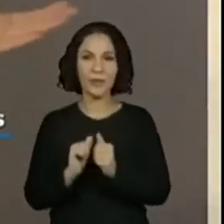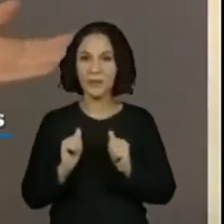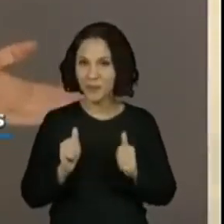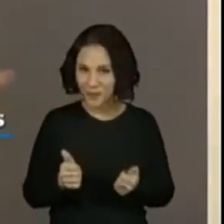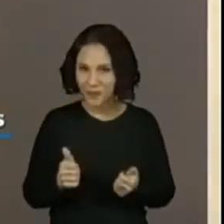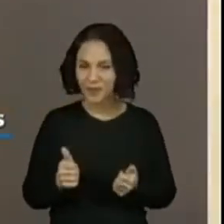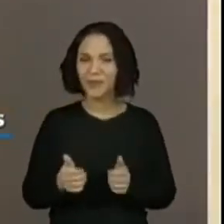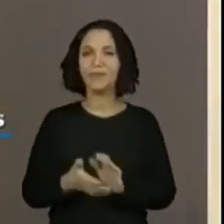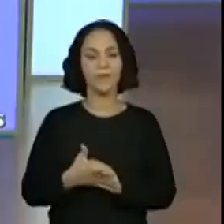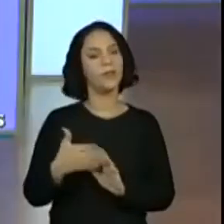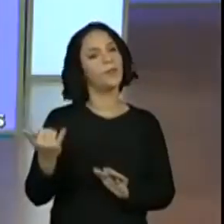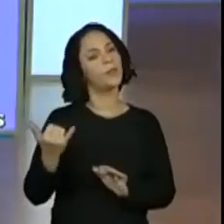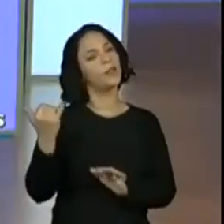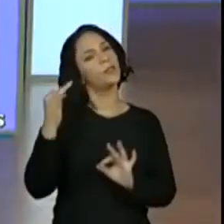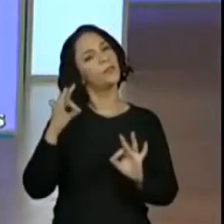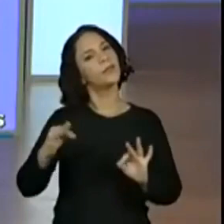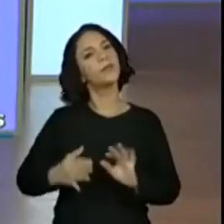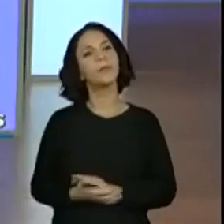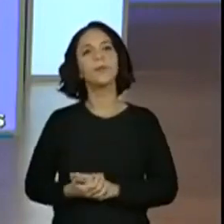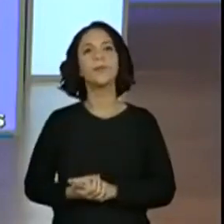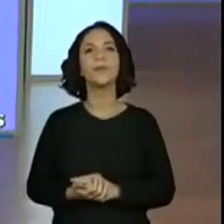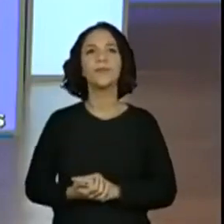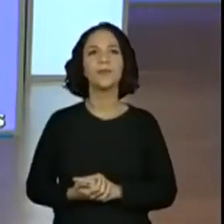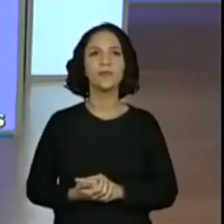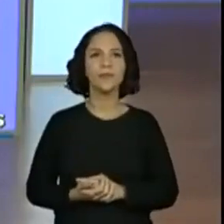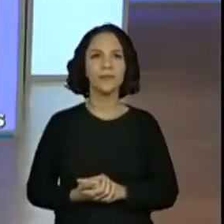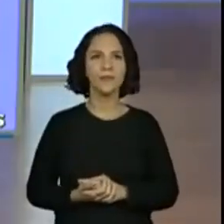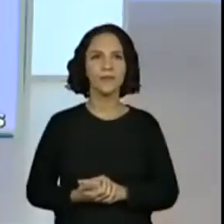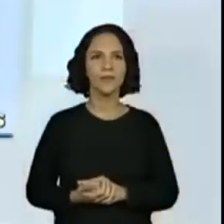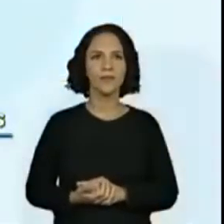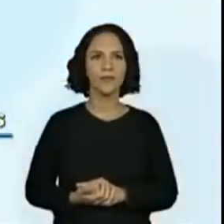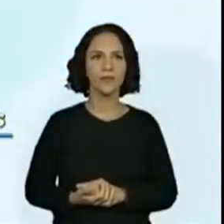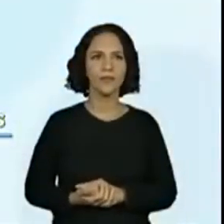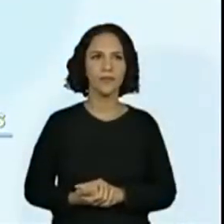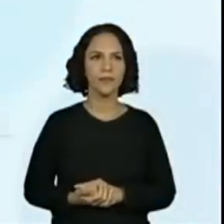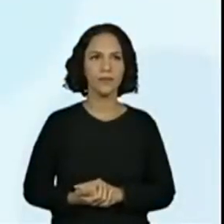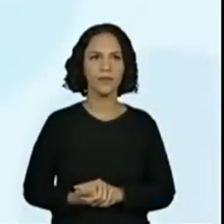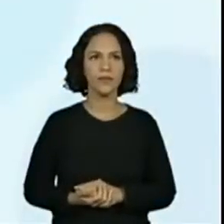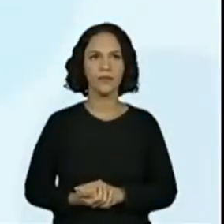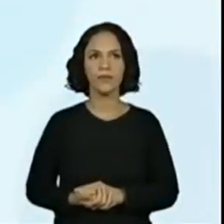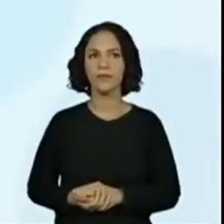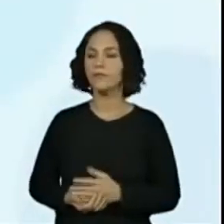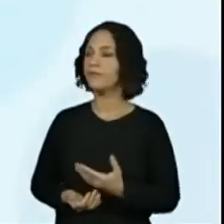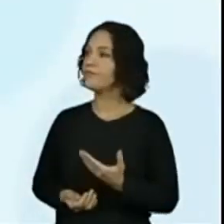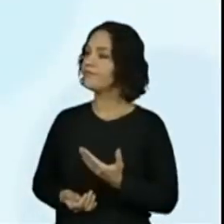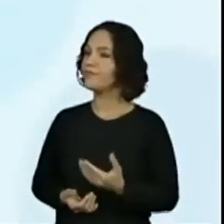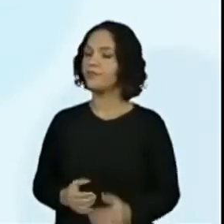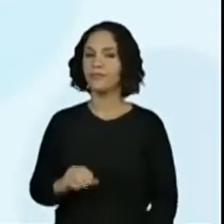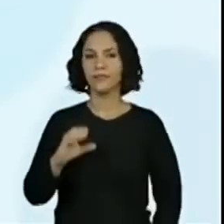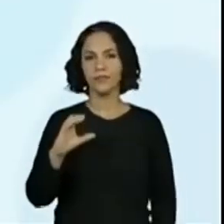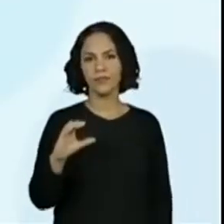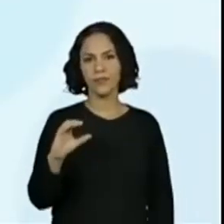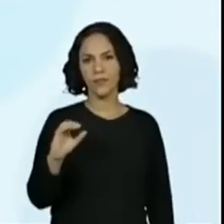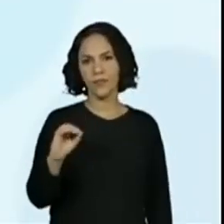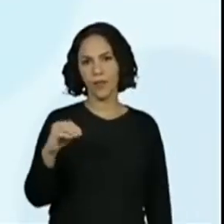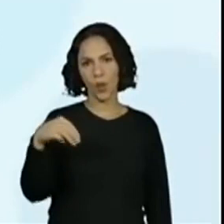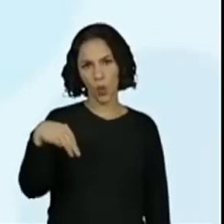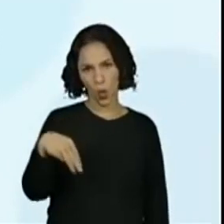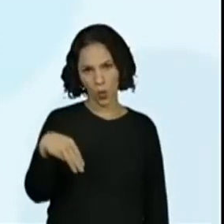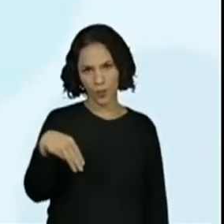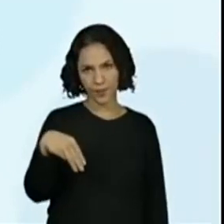Né? Sim. Muito importante. importante. Vamos lá. Com. Com. E o com eu preciso usar a letra